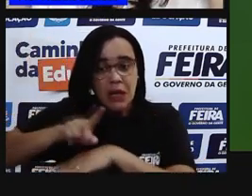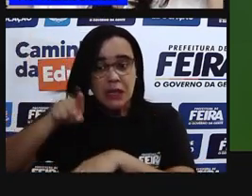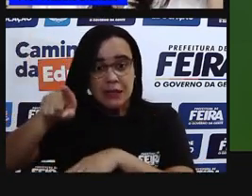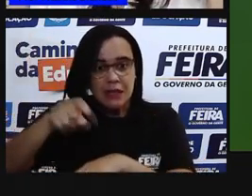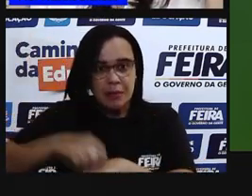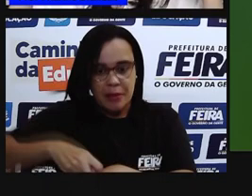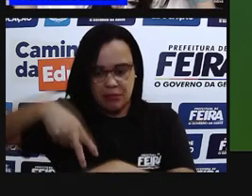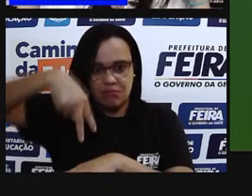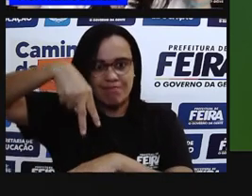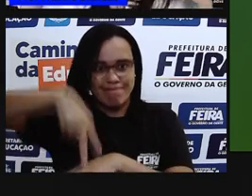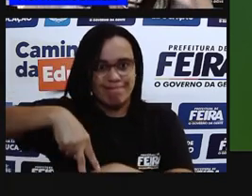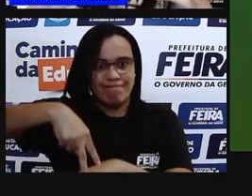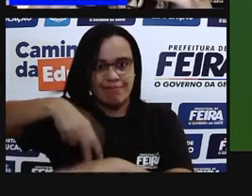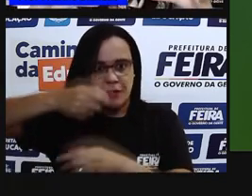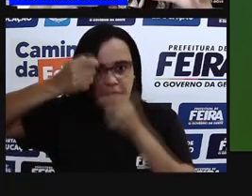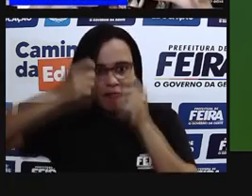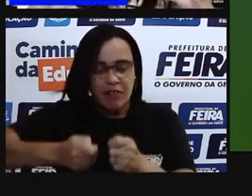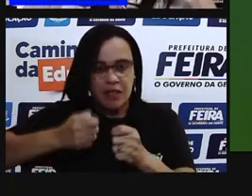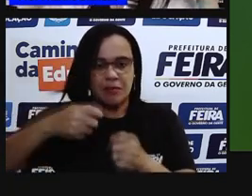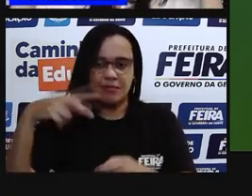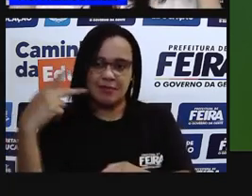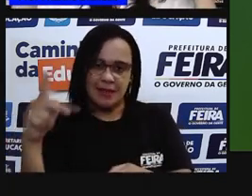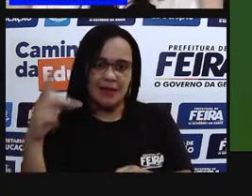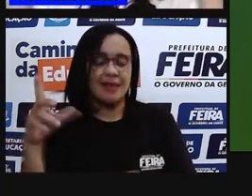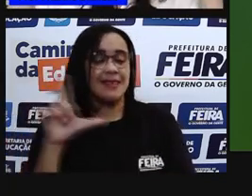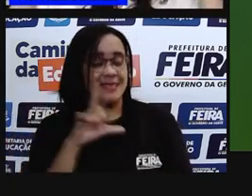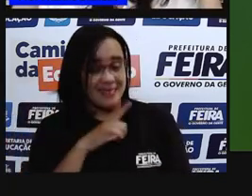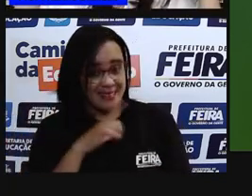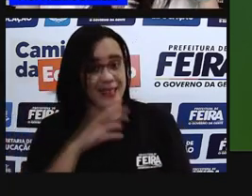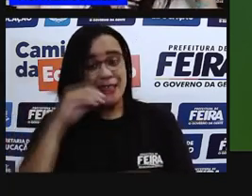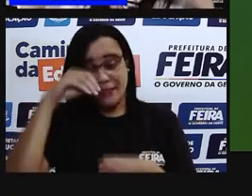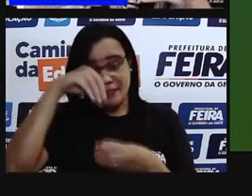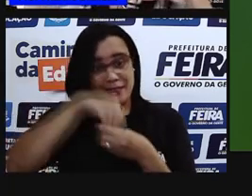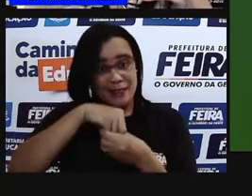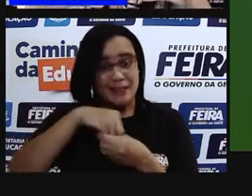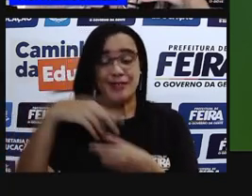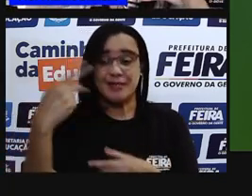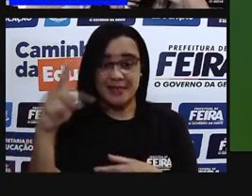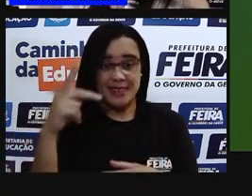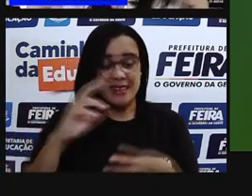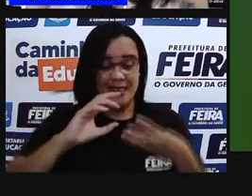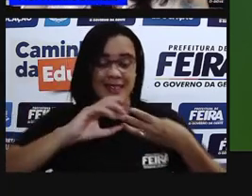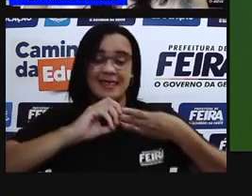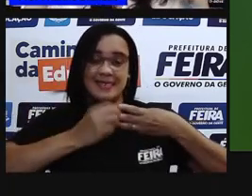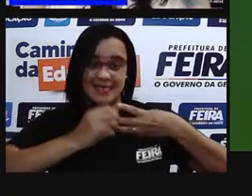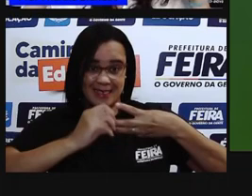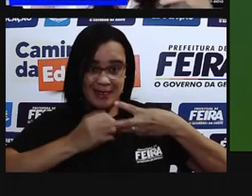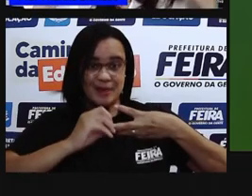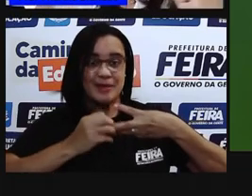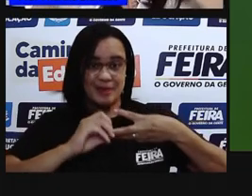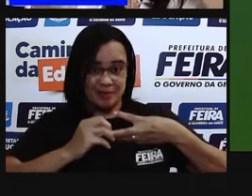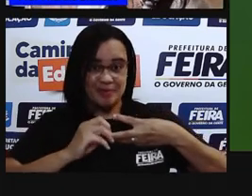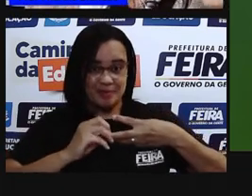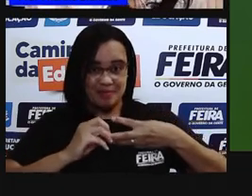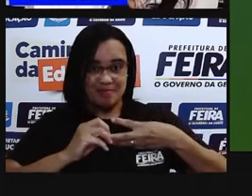tudo o que tem dentro dessa célula. E tudo o que está dentro dessa célula vai estar no